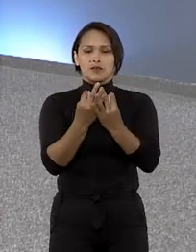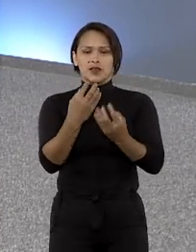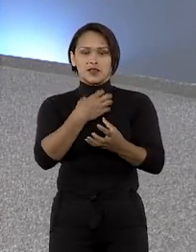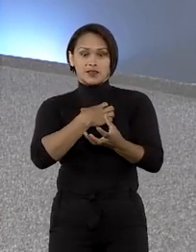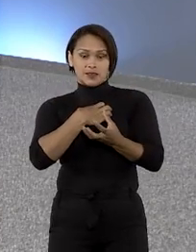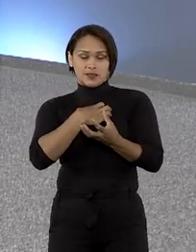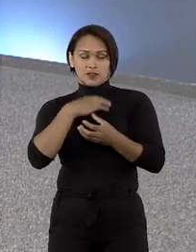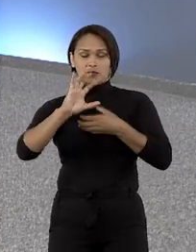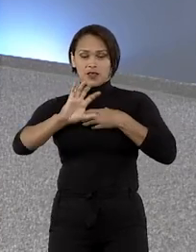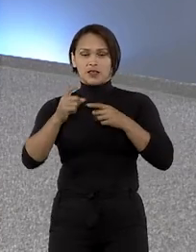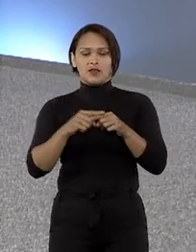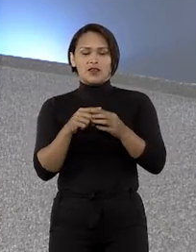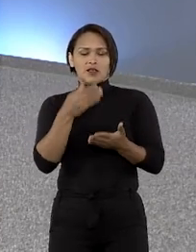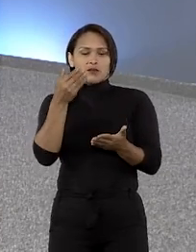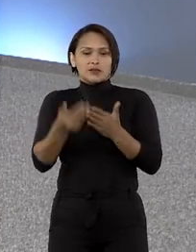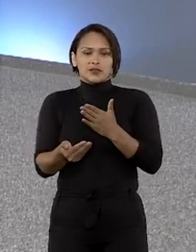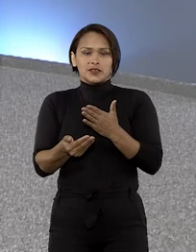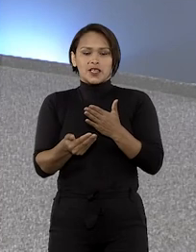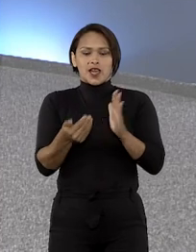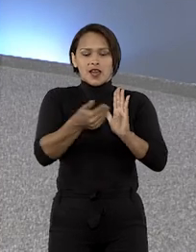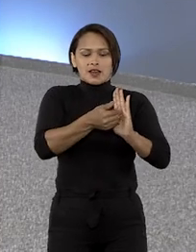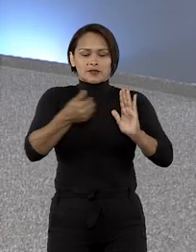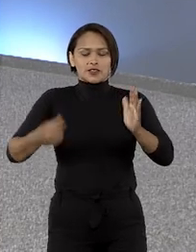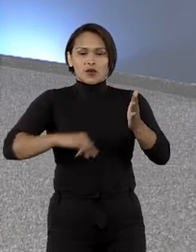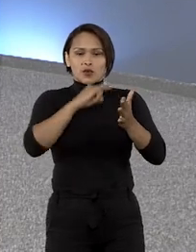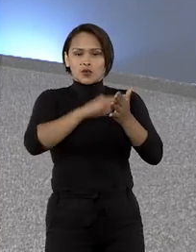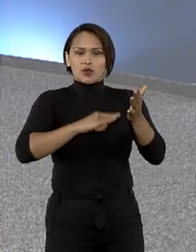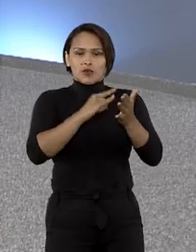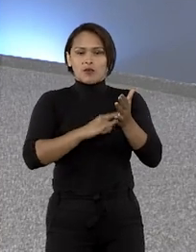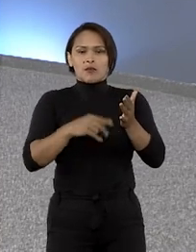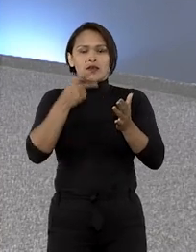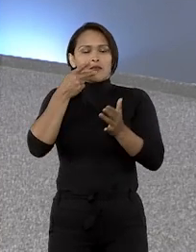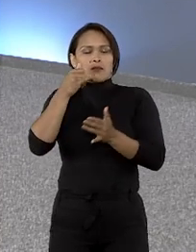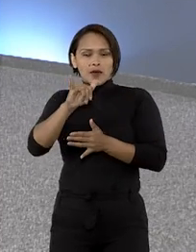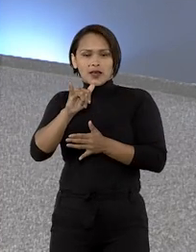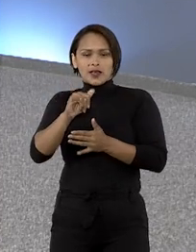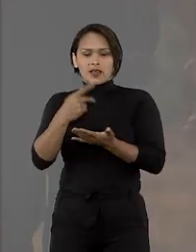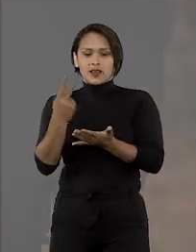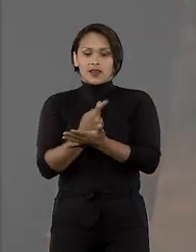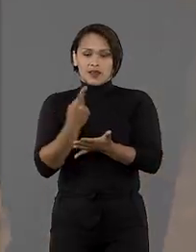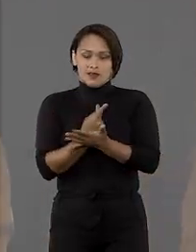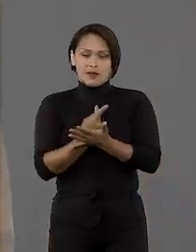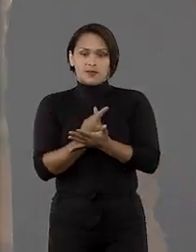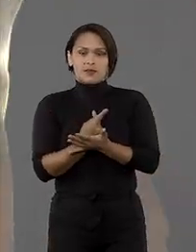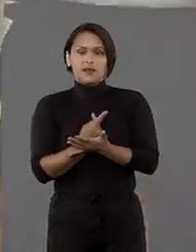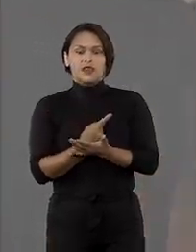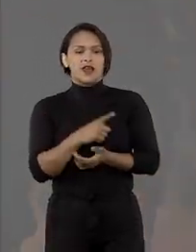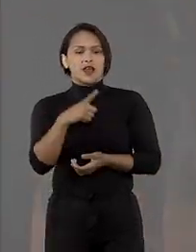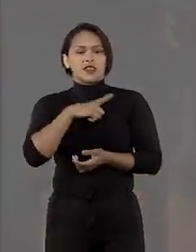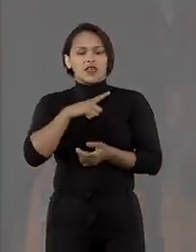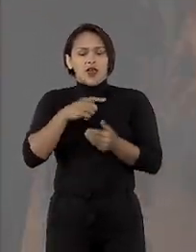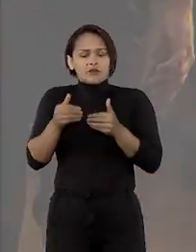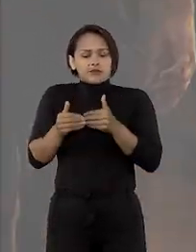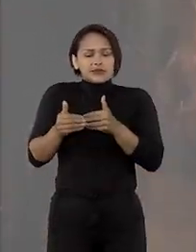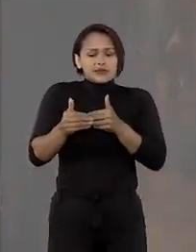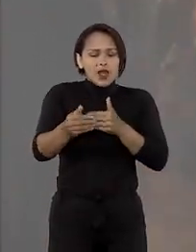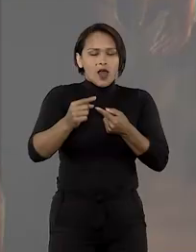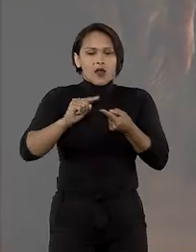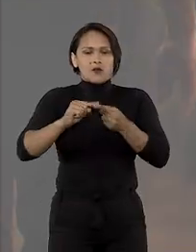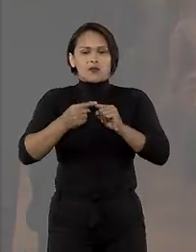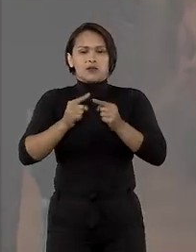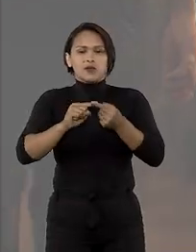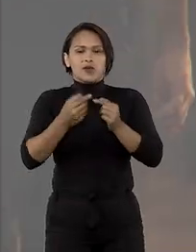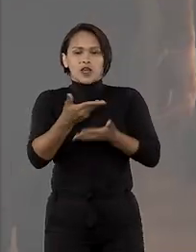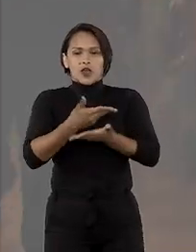impede desconstituição da paternidade baseada em erro induzido. A existência de um longo tempo de